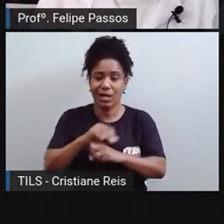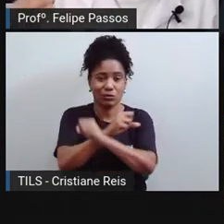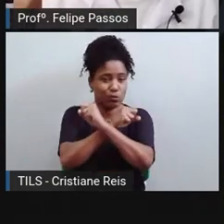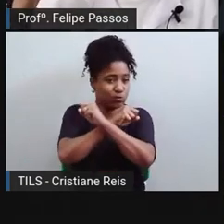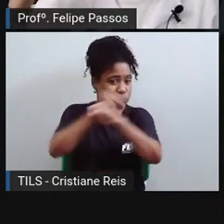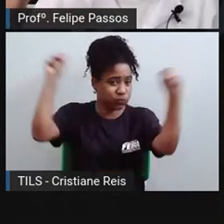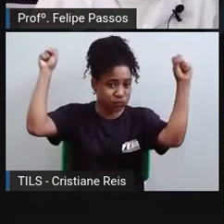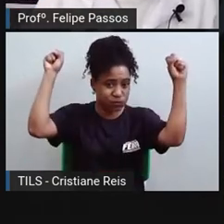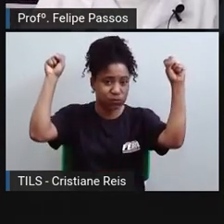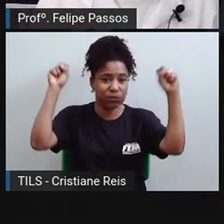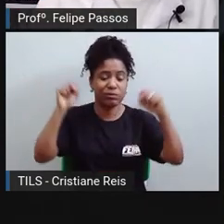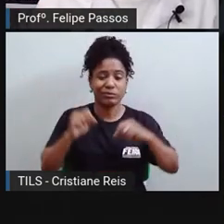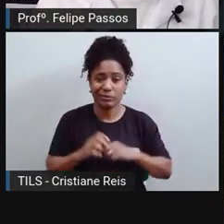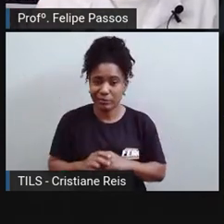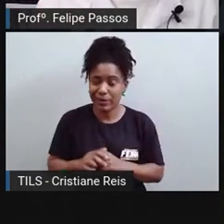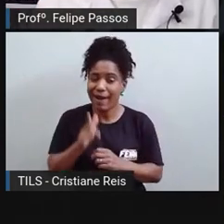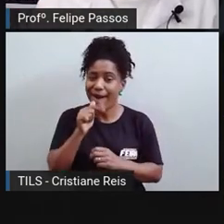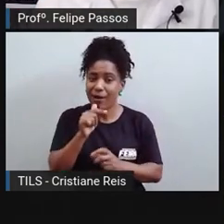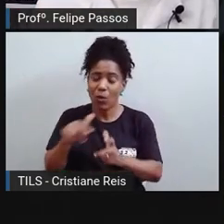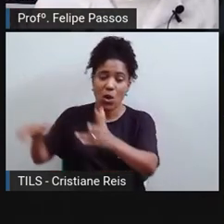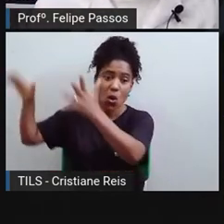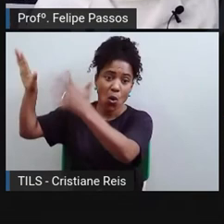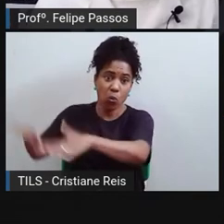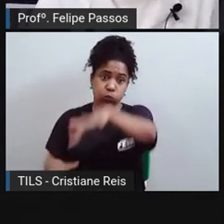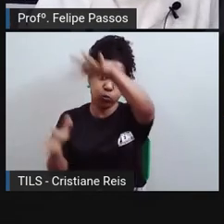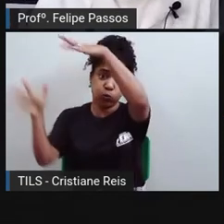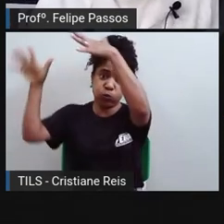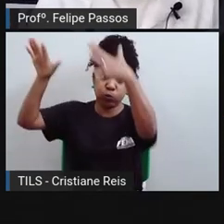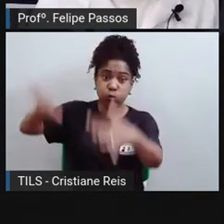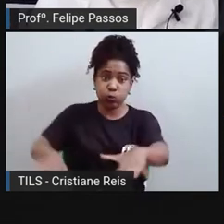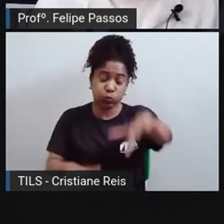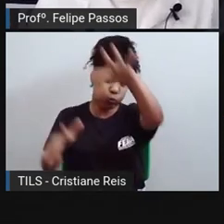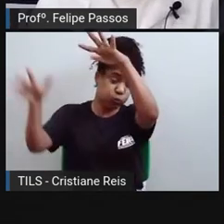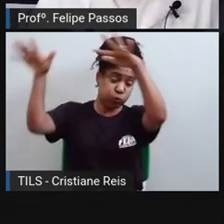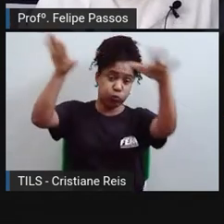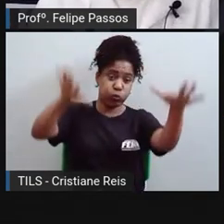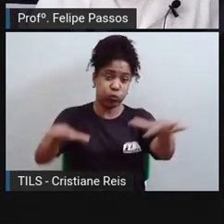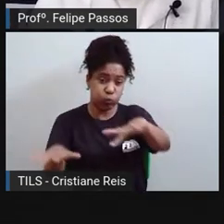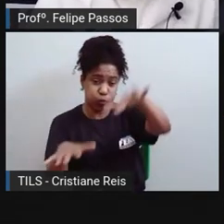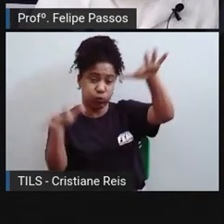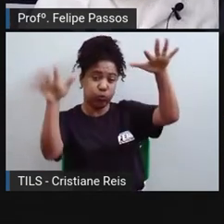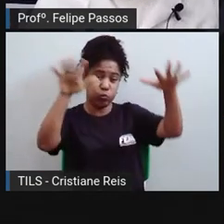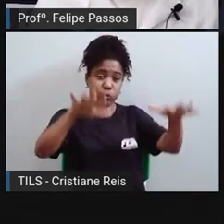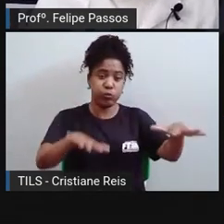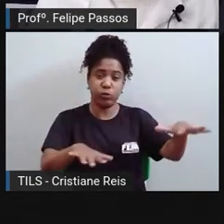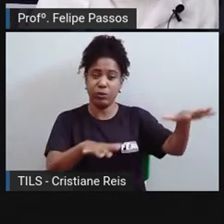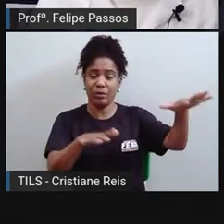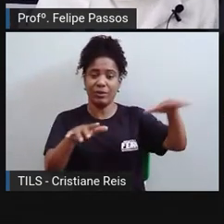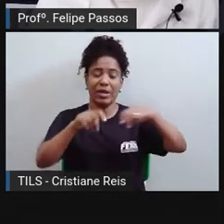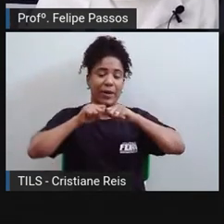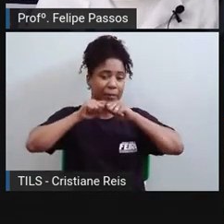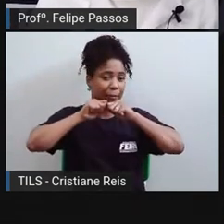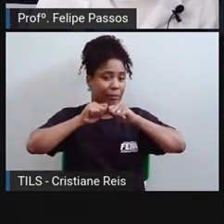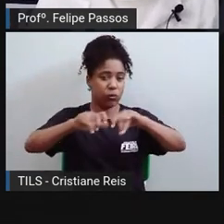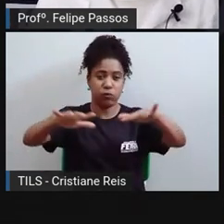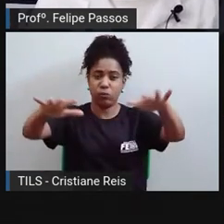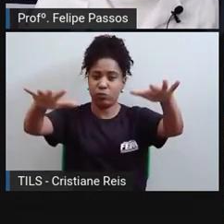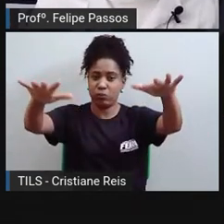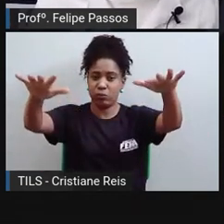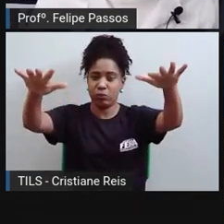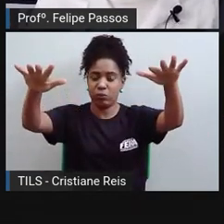um tsunami no Japão e uma usina nuclear explodiu. Você teve um vazamento de centenas de toneladas de água